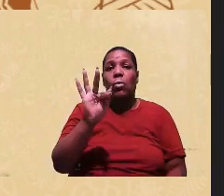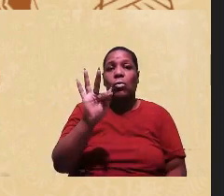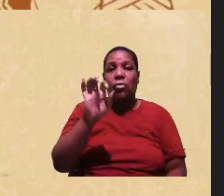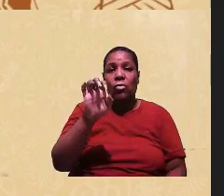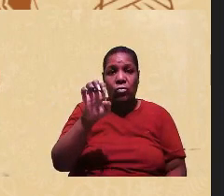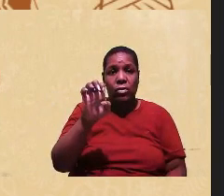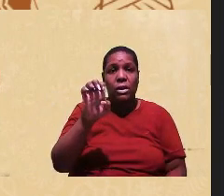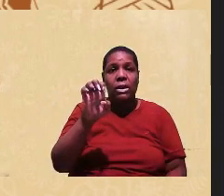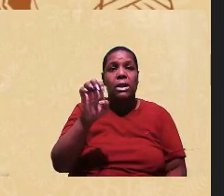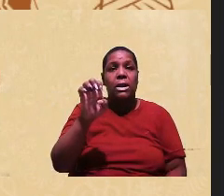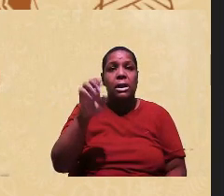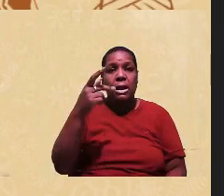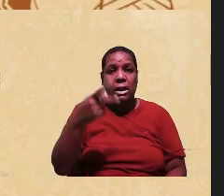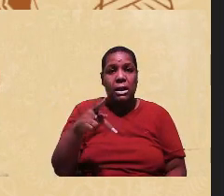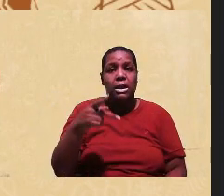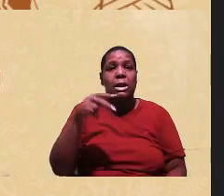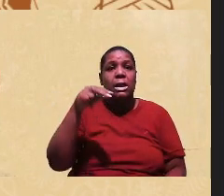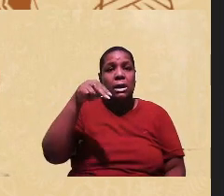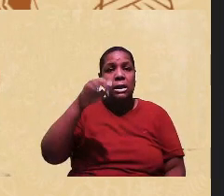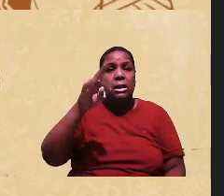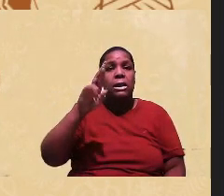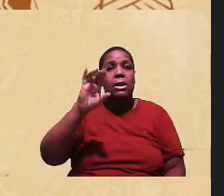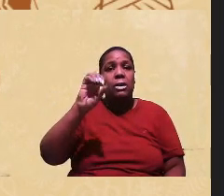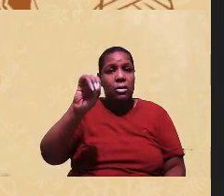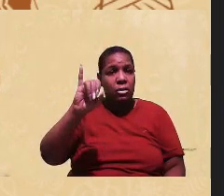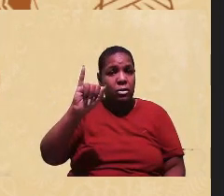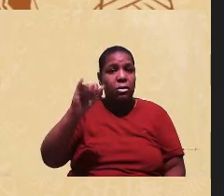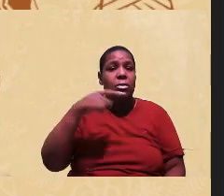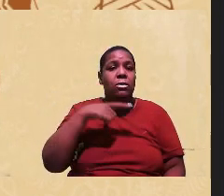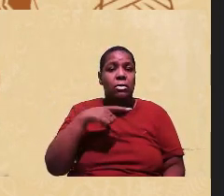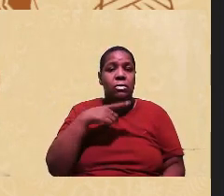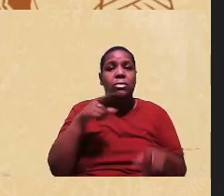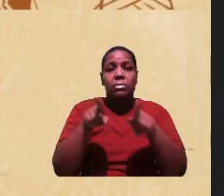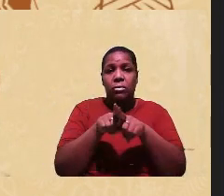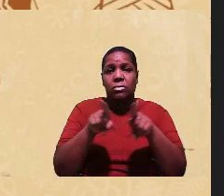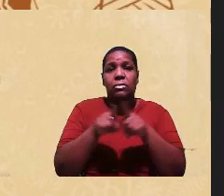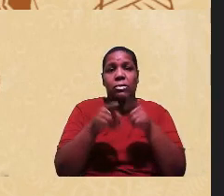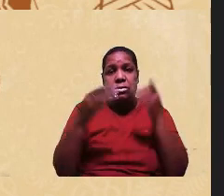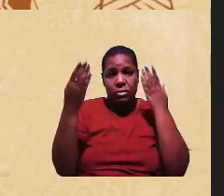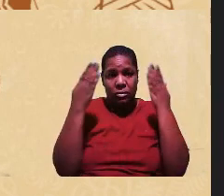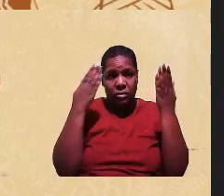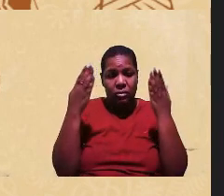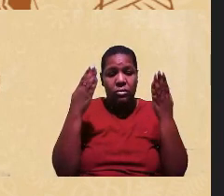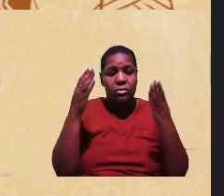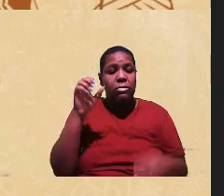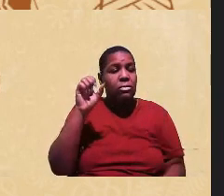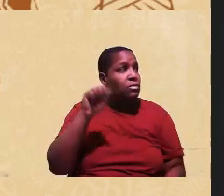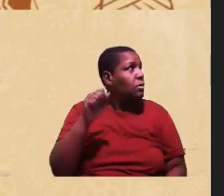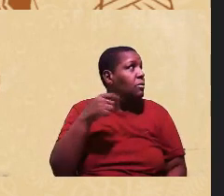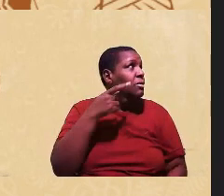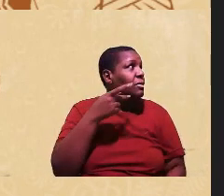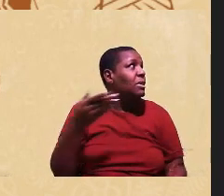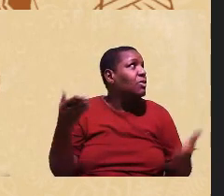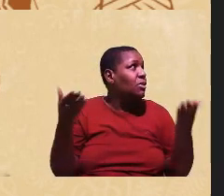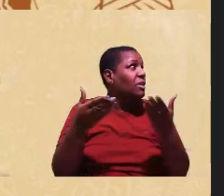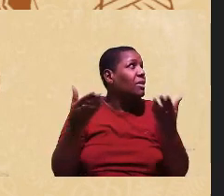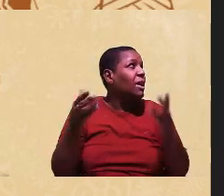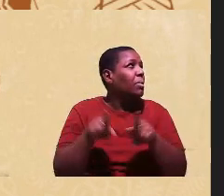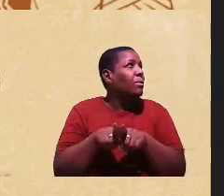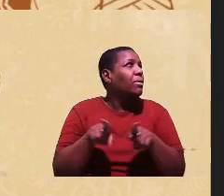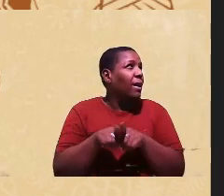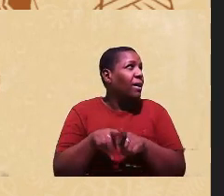e essa foi uma questão que apareceu na semana de psicologia uma conversa né sobre